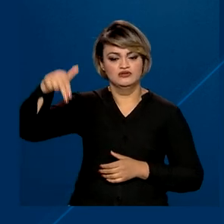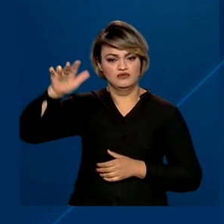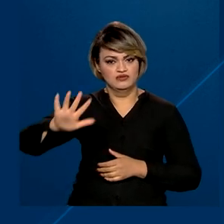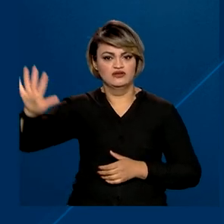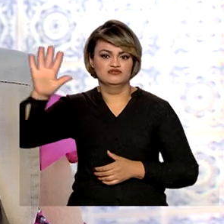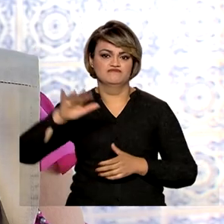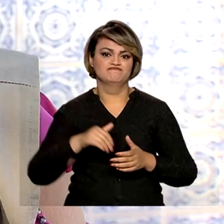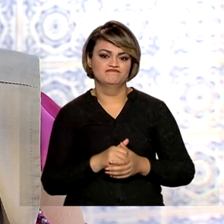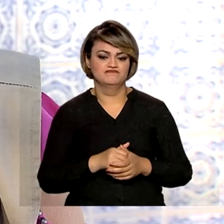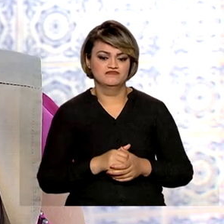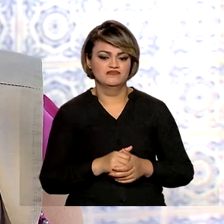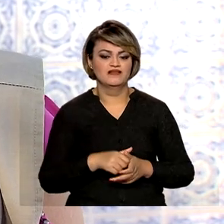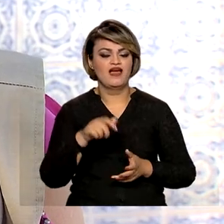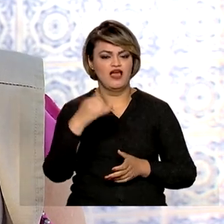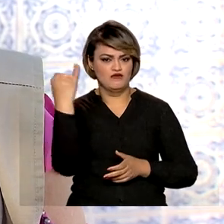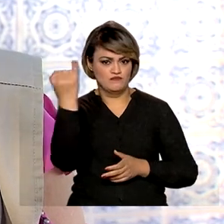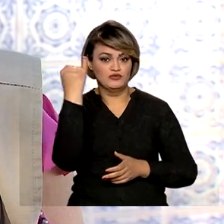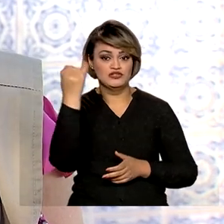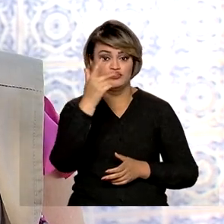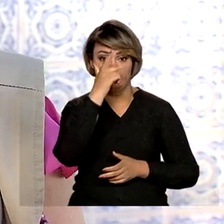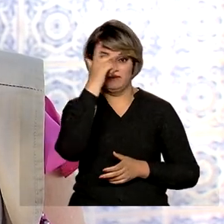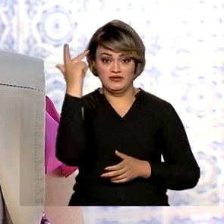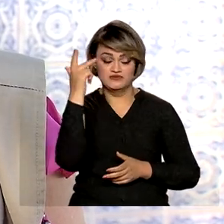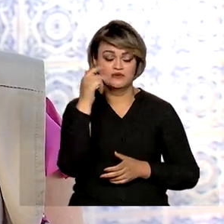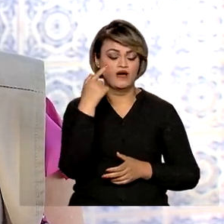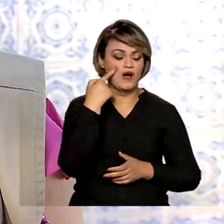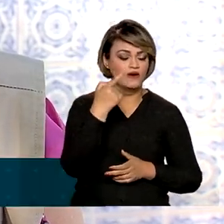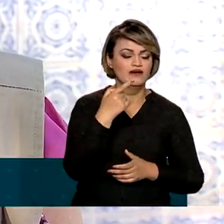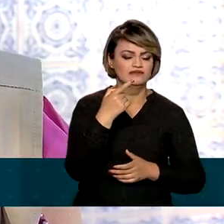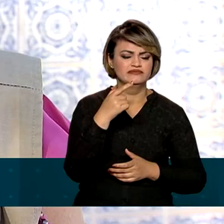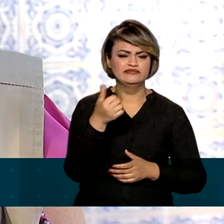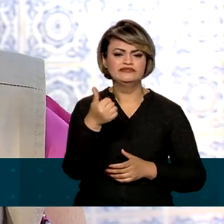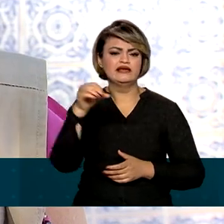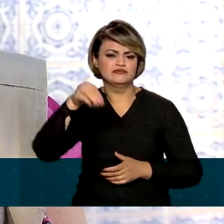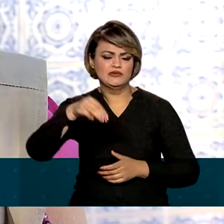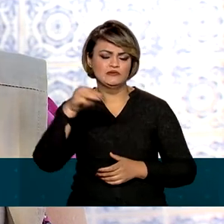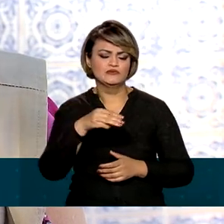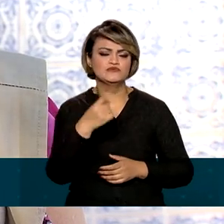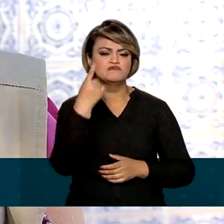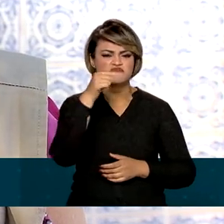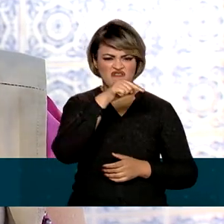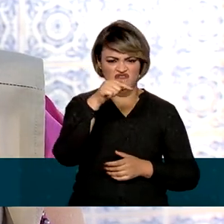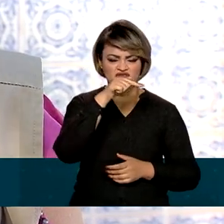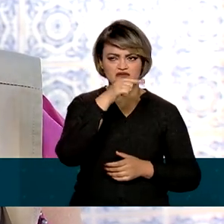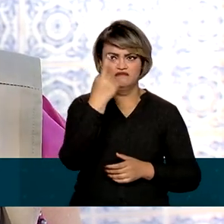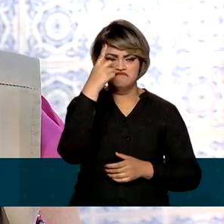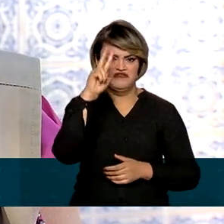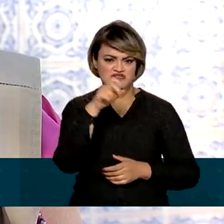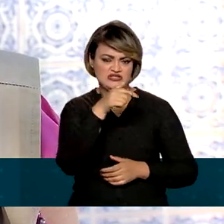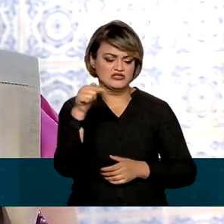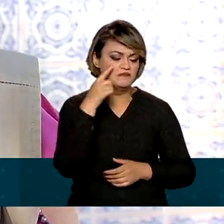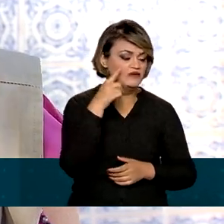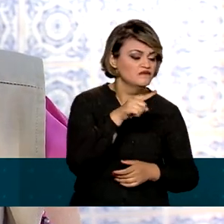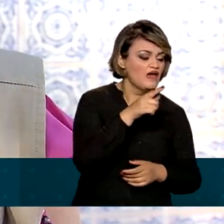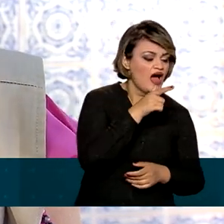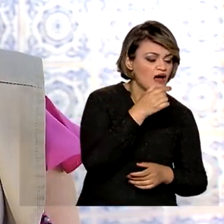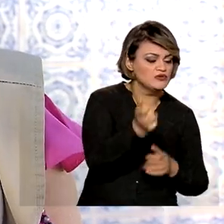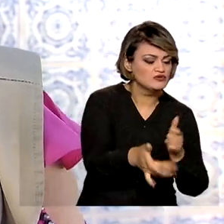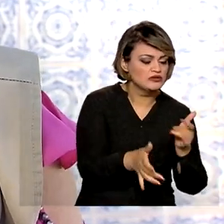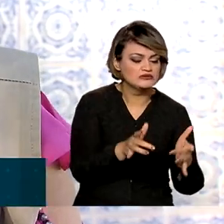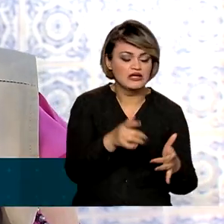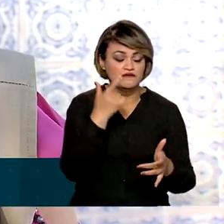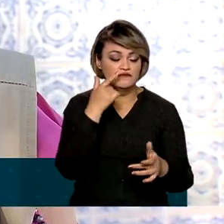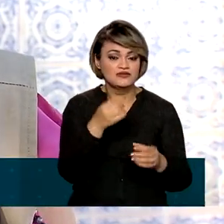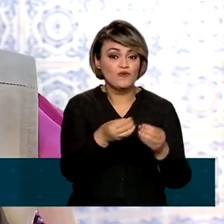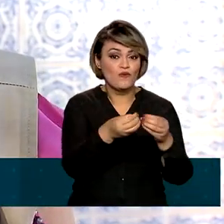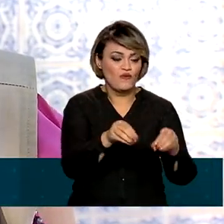nordeste. É muito importante que o morador tire 10 minutinhos do seu dia, uma vez por semana, para eliminar o ciclo de vida do mosquito, que é do ovo.